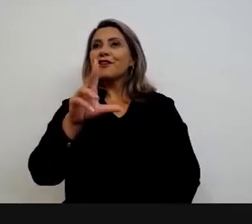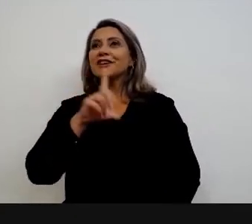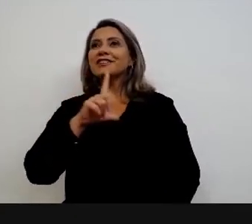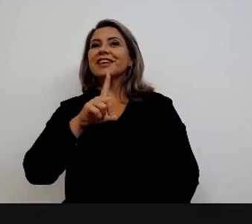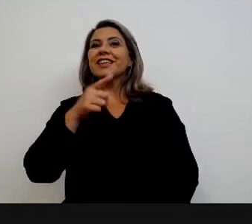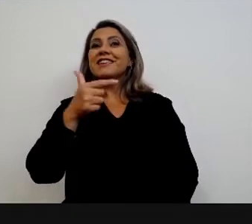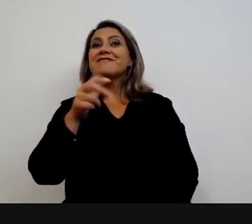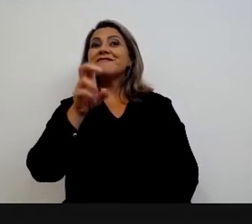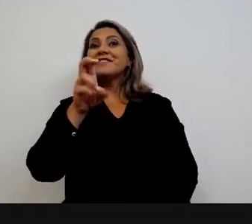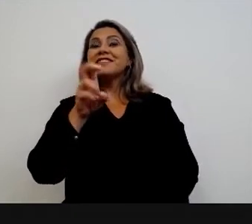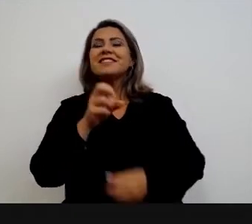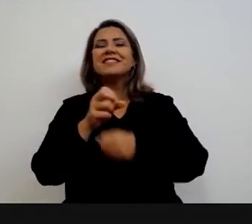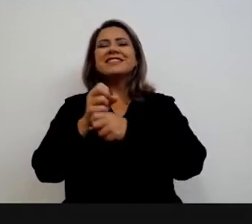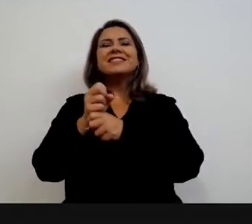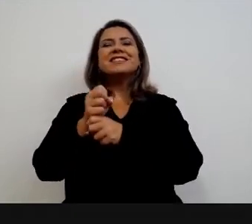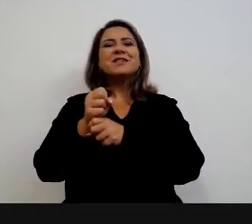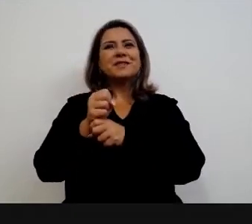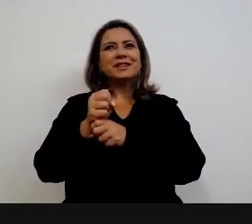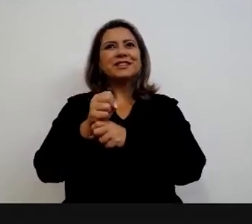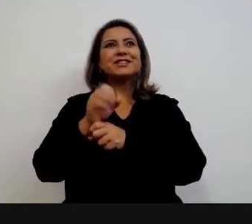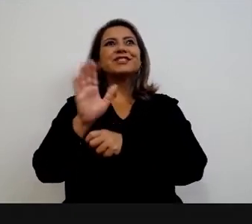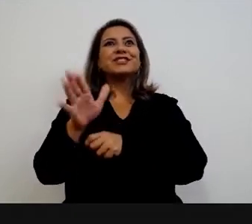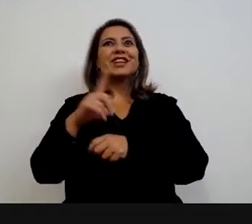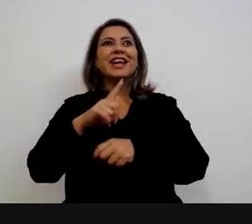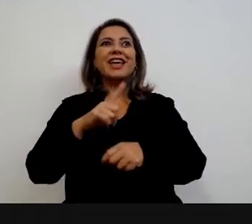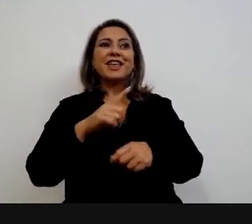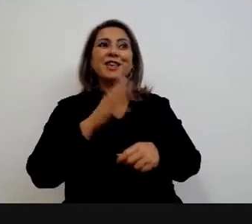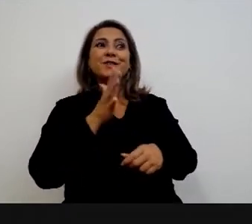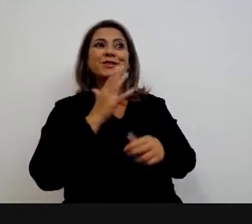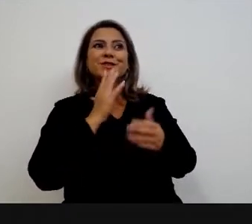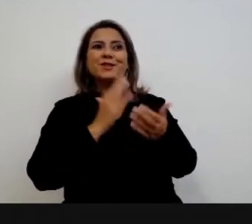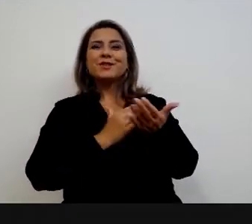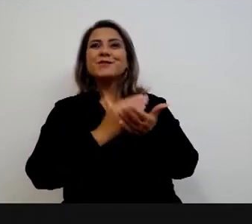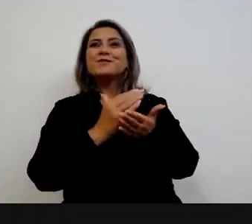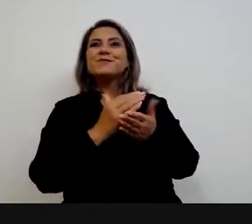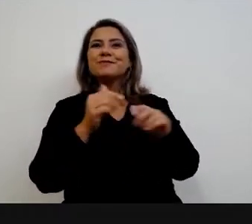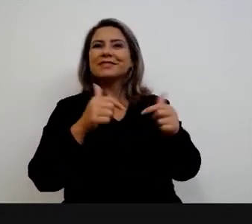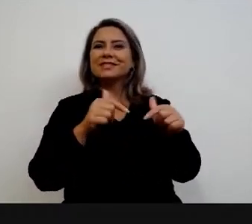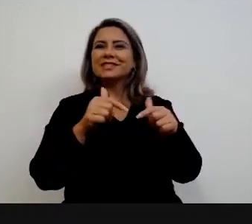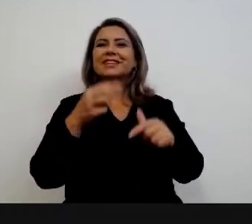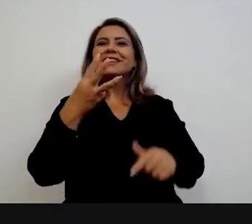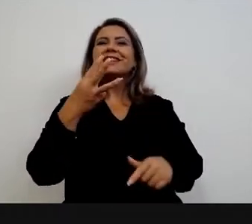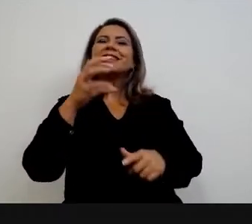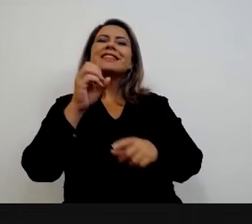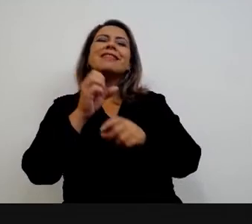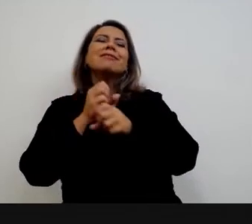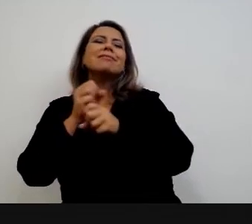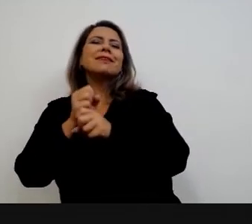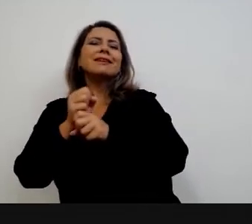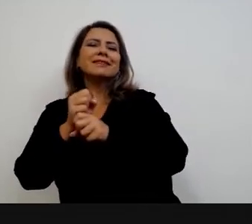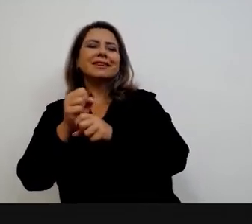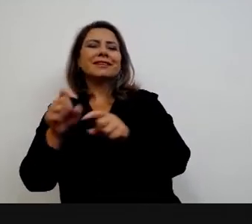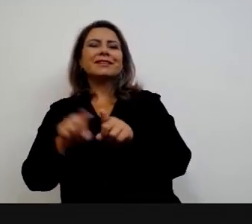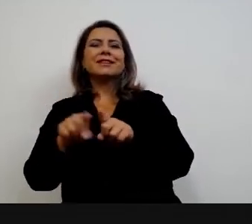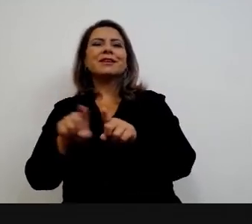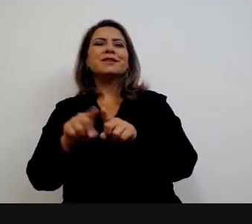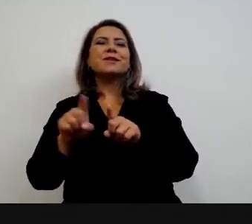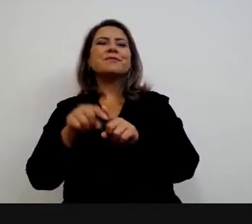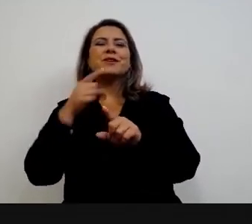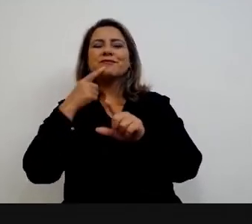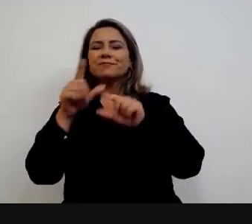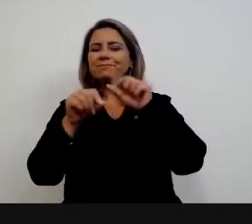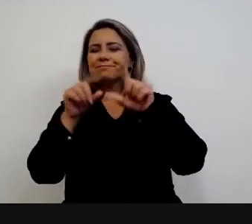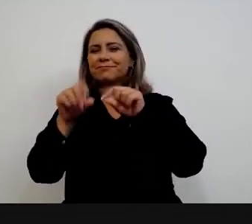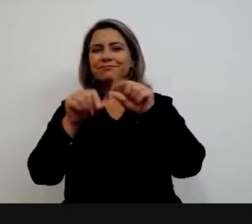e eu tenho 30 de casa, então, eu entrei aqui pelas portas da antiga coordenação de seleção e